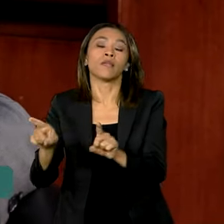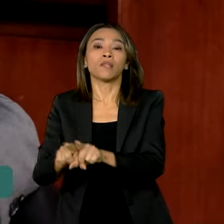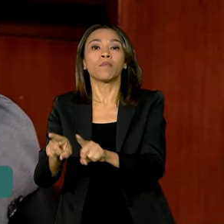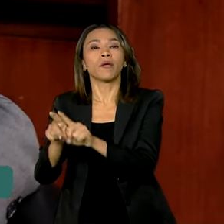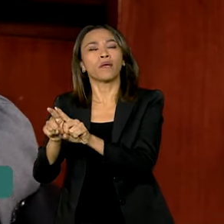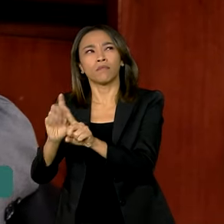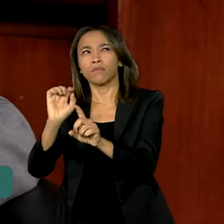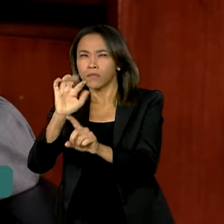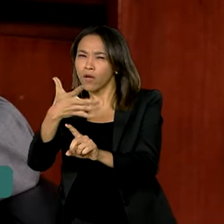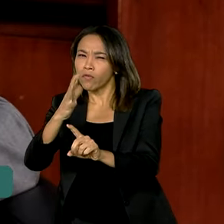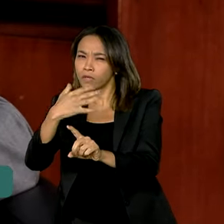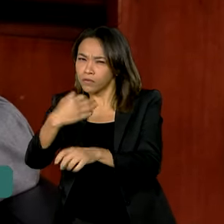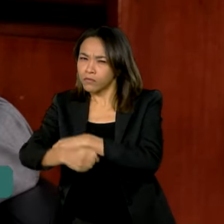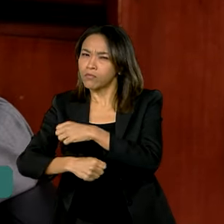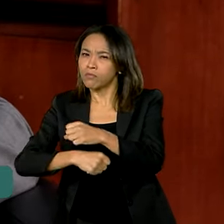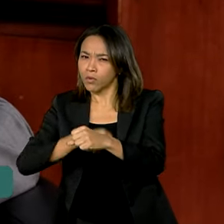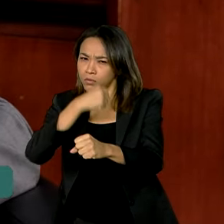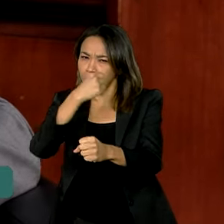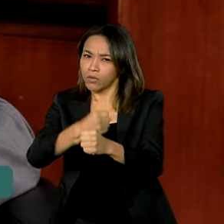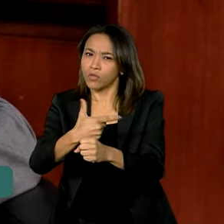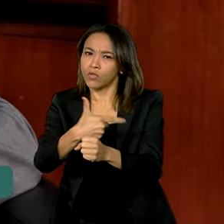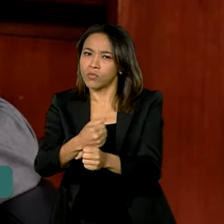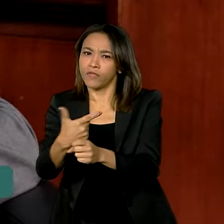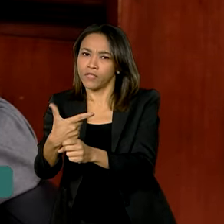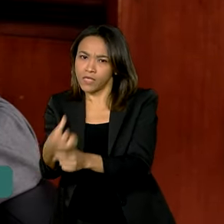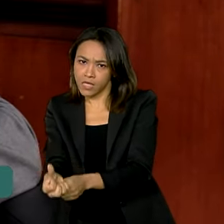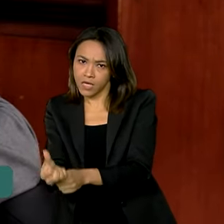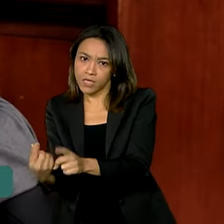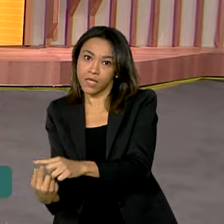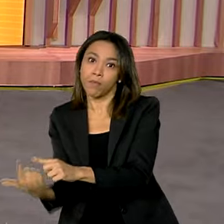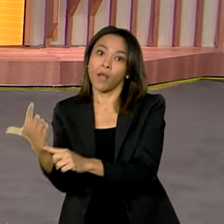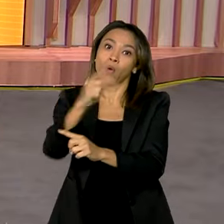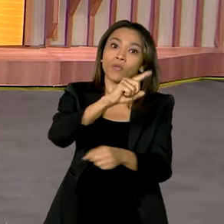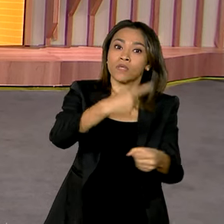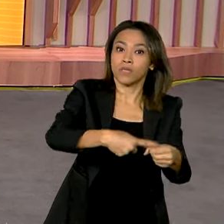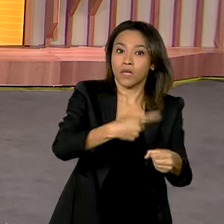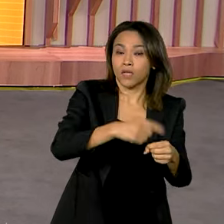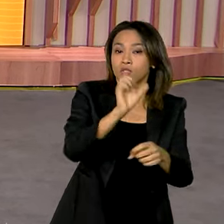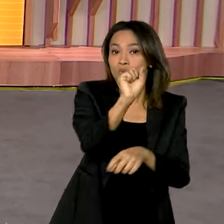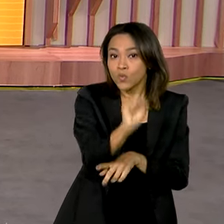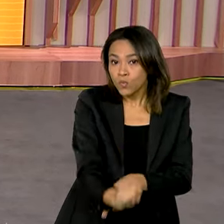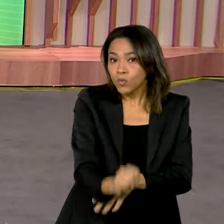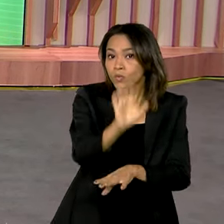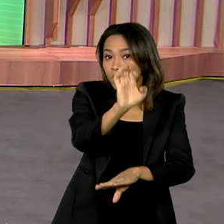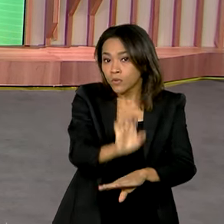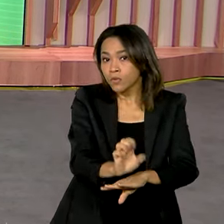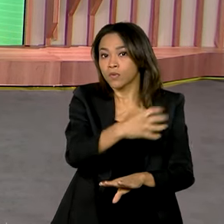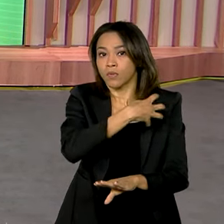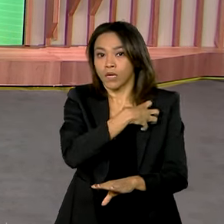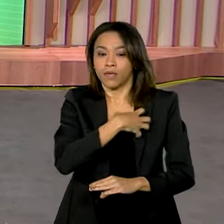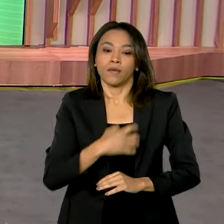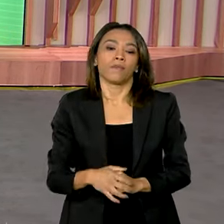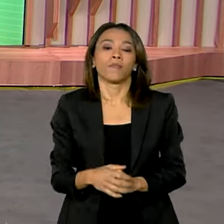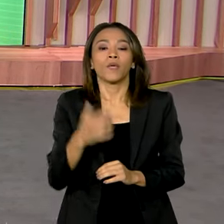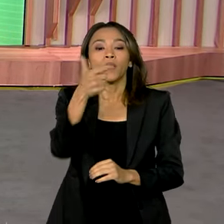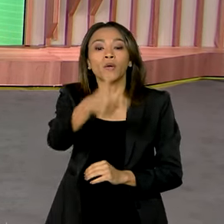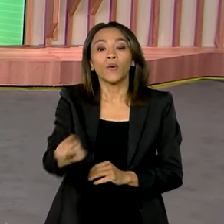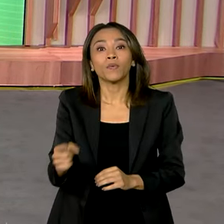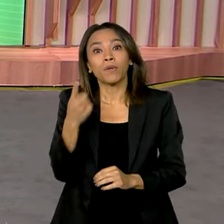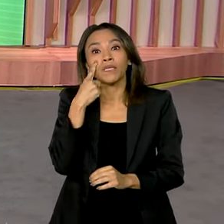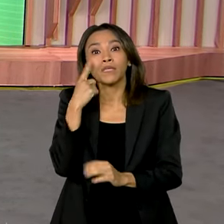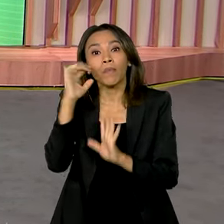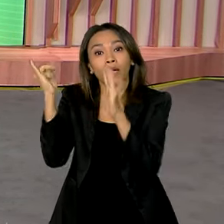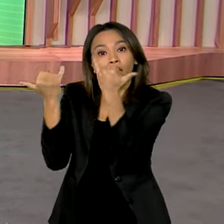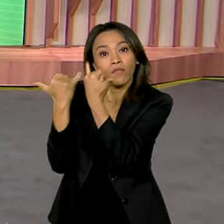talvez no início de 2026, o projeto do IUIU no sul da Bahia. E a gente aproveita essa reportagem para dar uma olhada nos